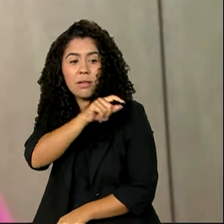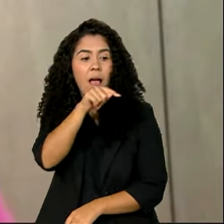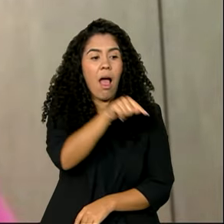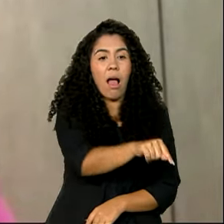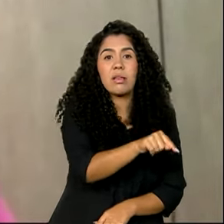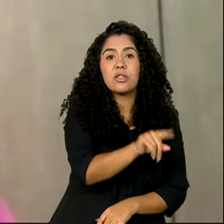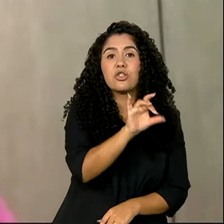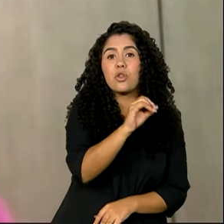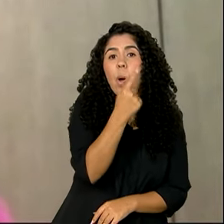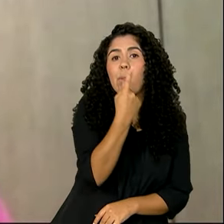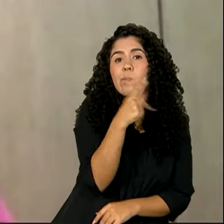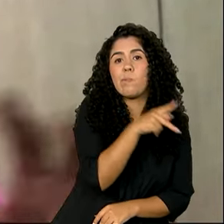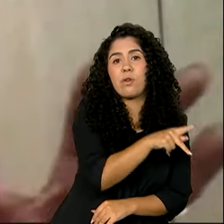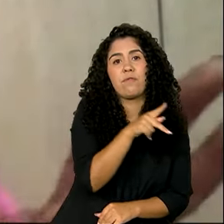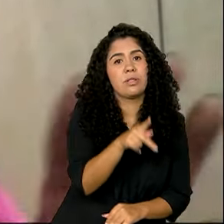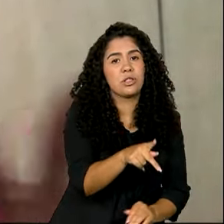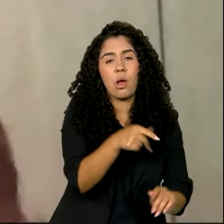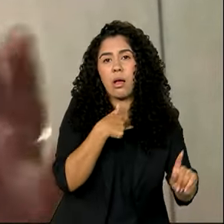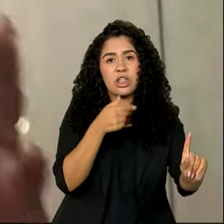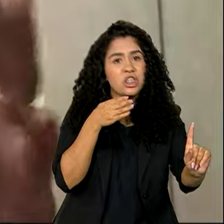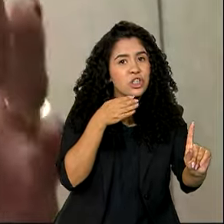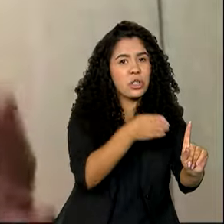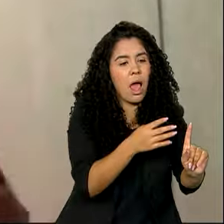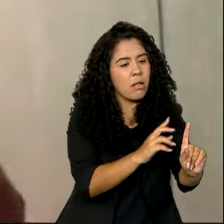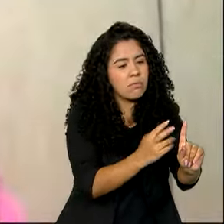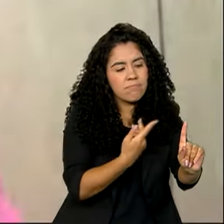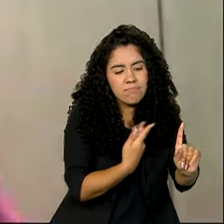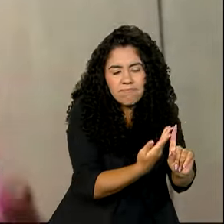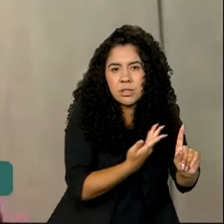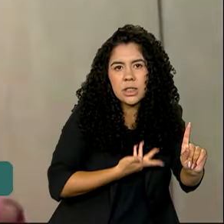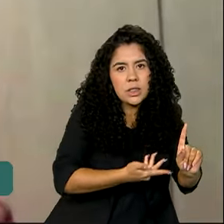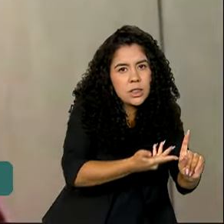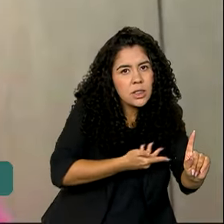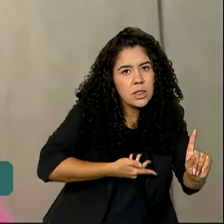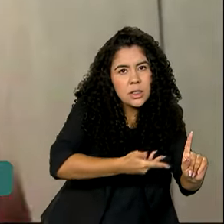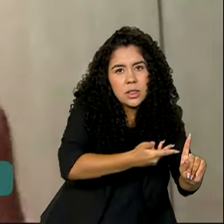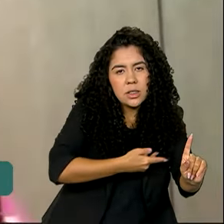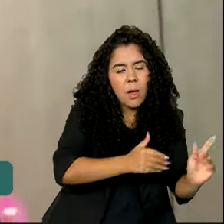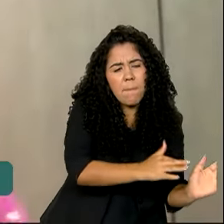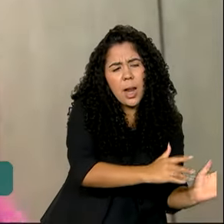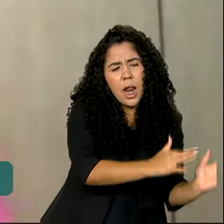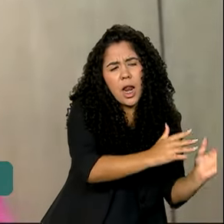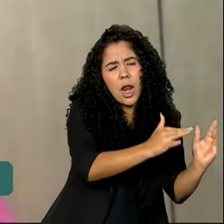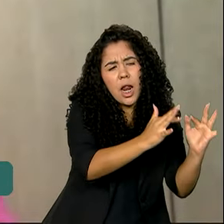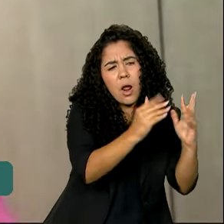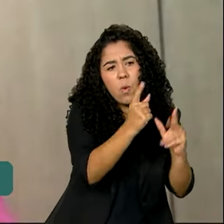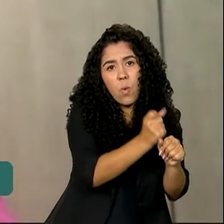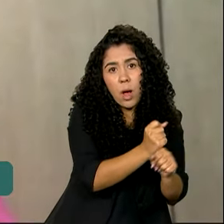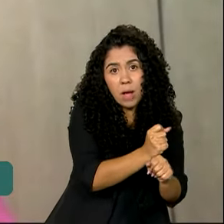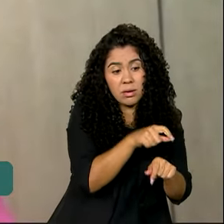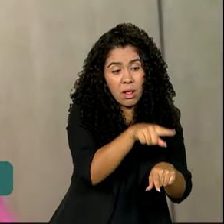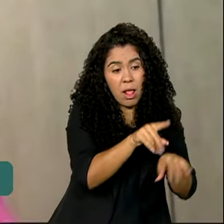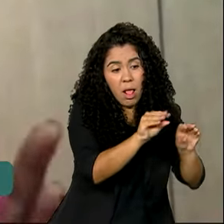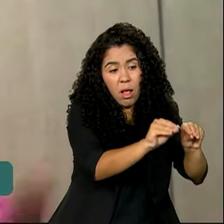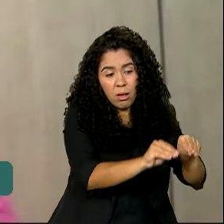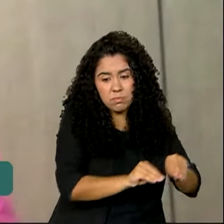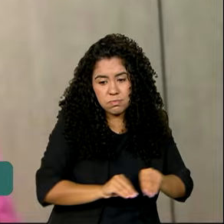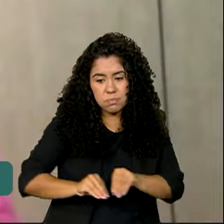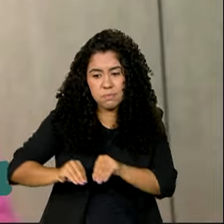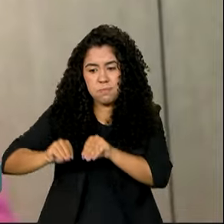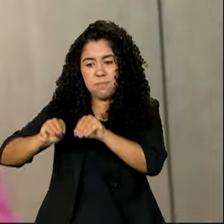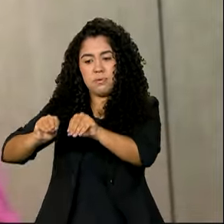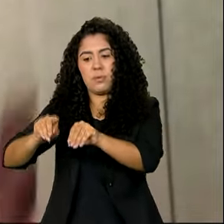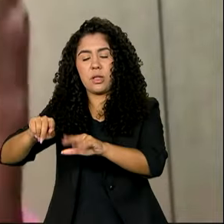uma relação direta com aquele professor durante todo o ano letivo. Ele sai do quinto ano, muitas vezes ele